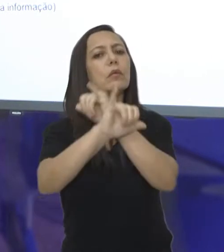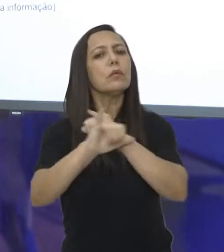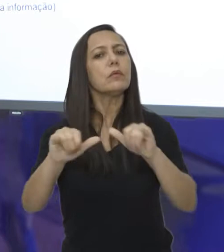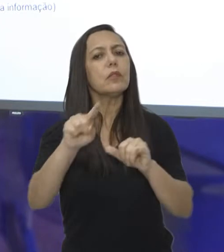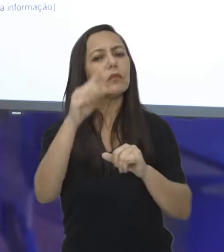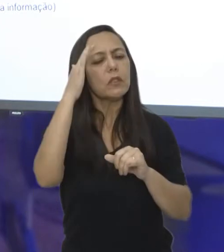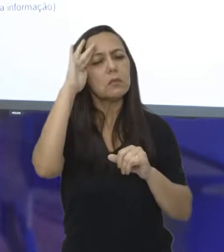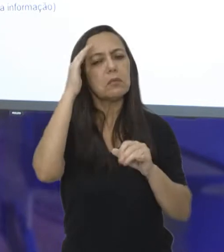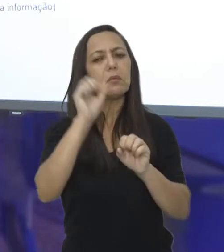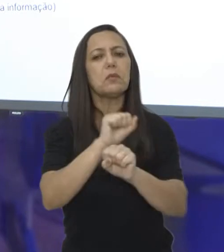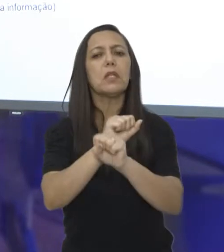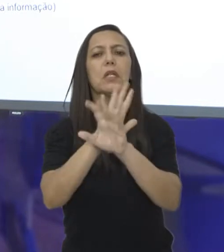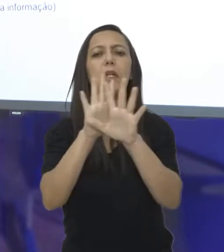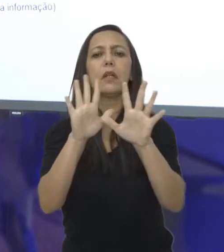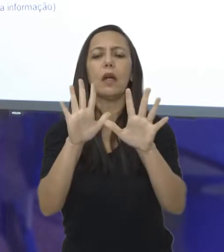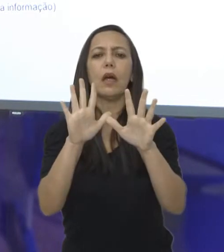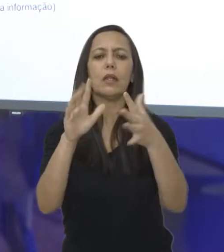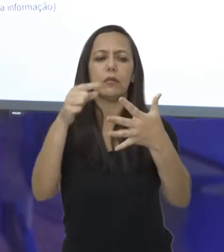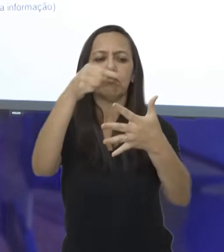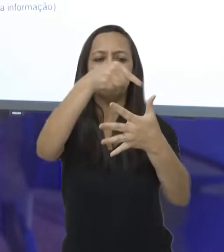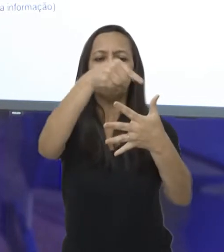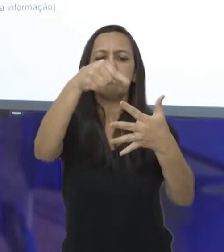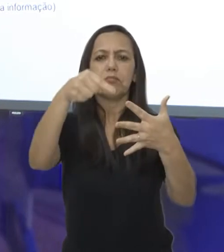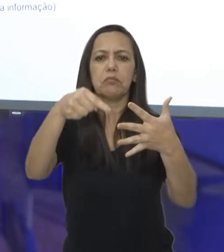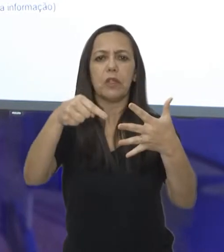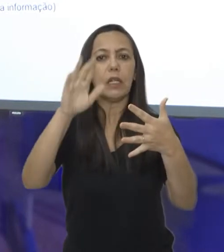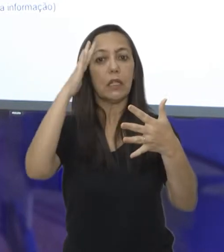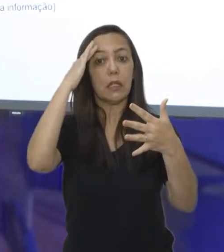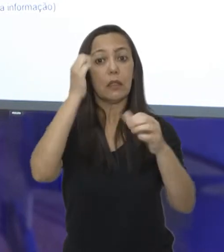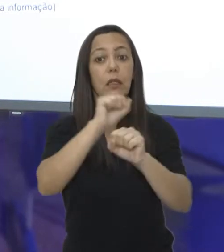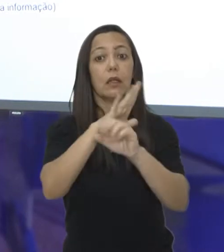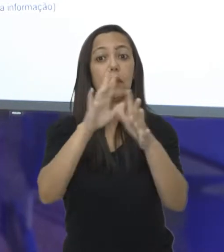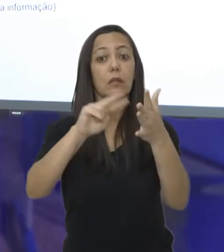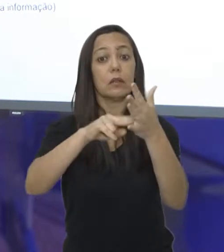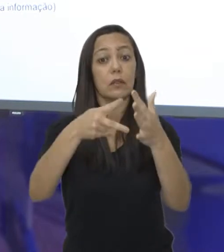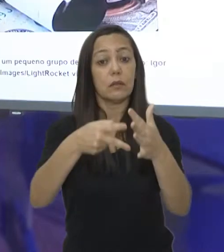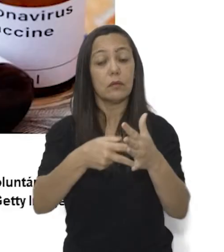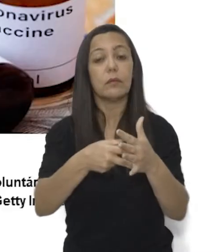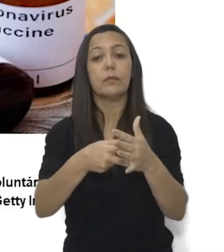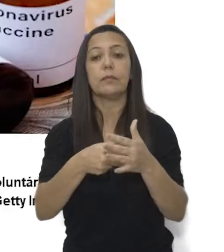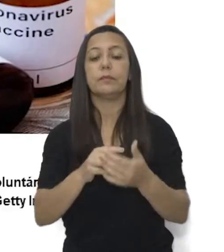entender muito bem os fragmentos de cada parte desse gênero textual.